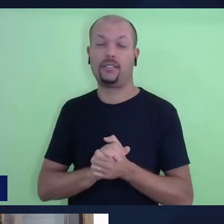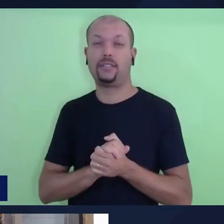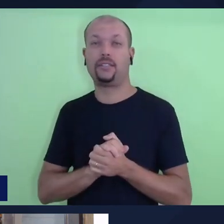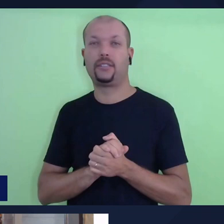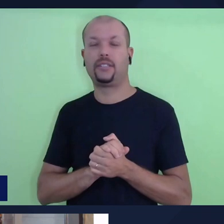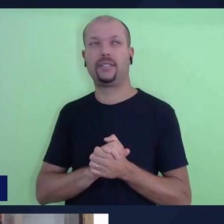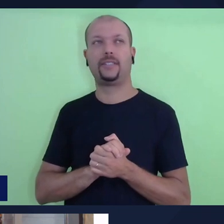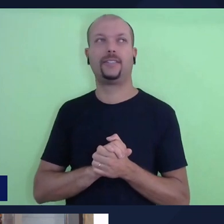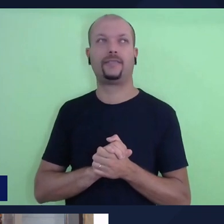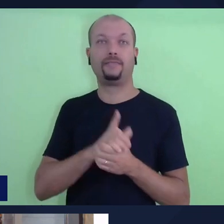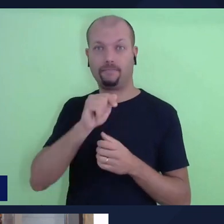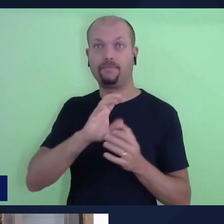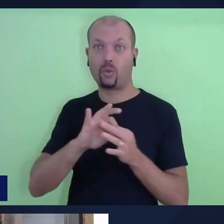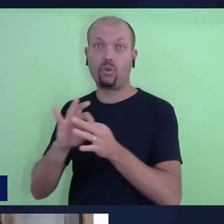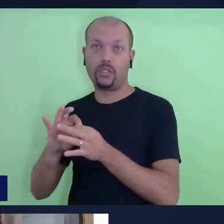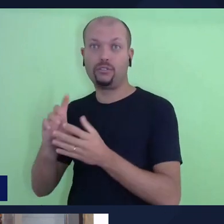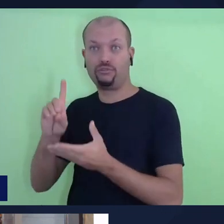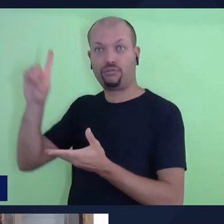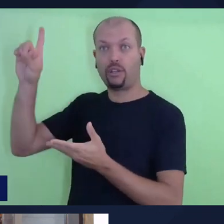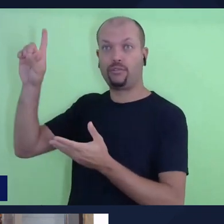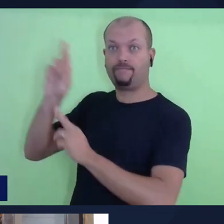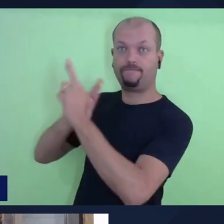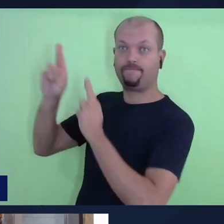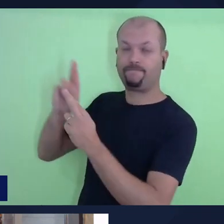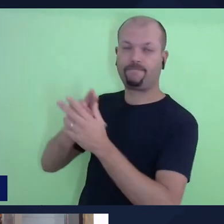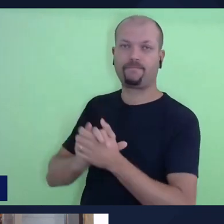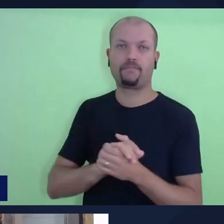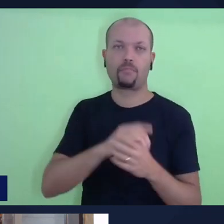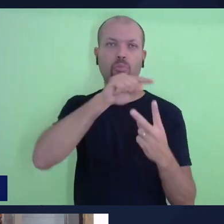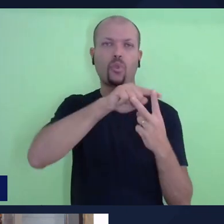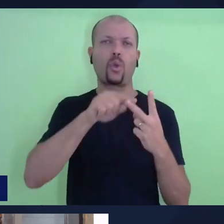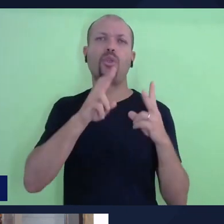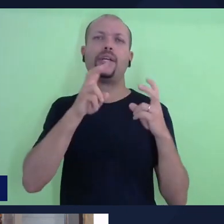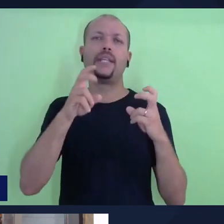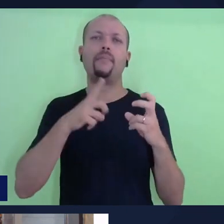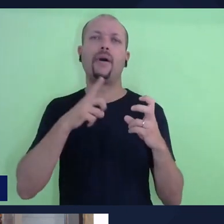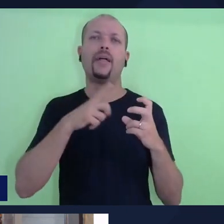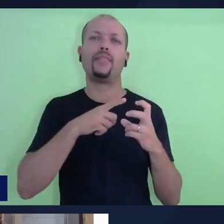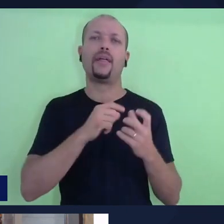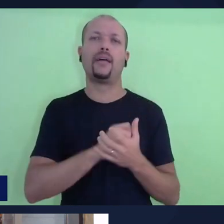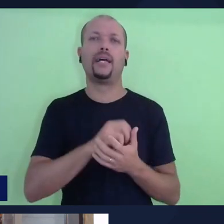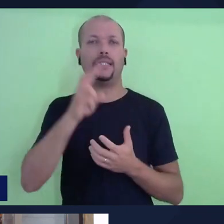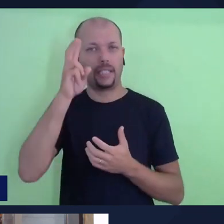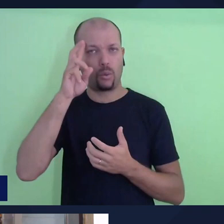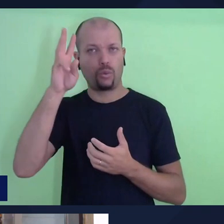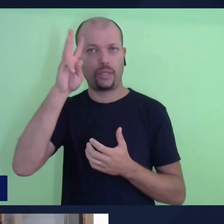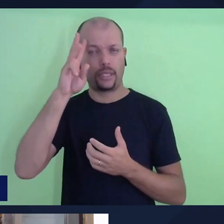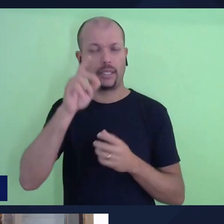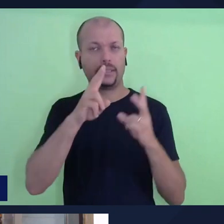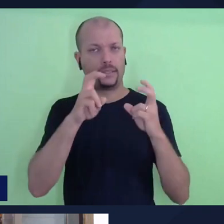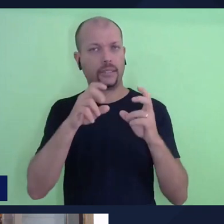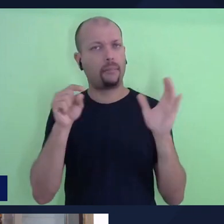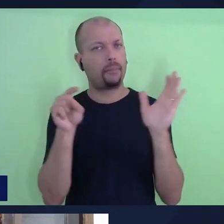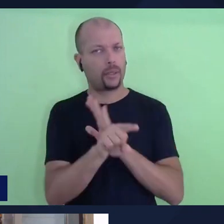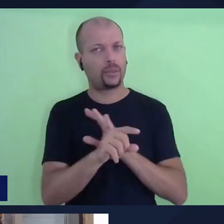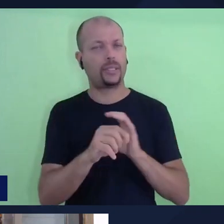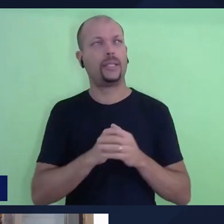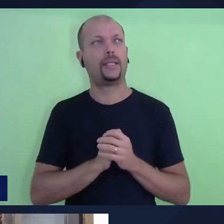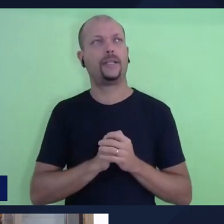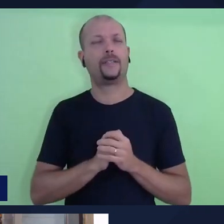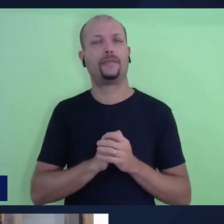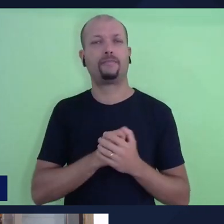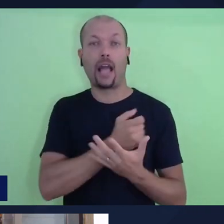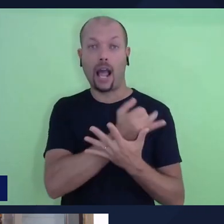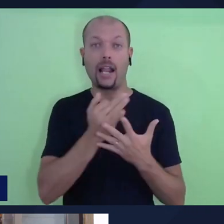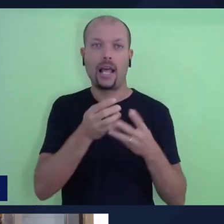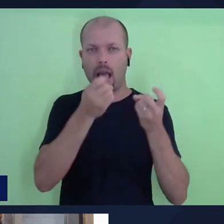agora, em relação a duas temáticas que temos na lição segunda e terça, a lição vem falando